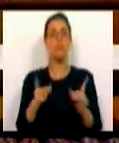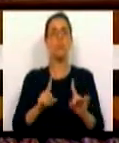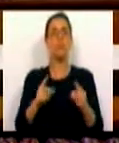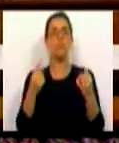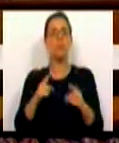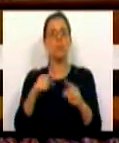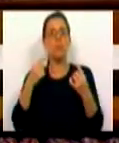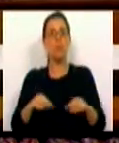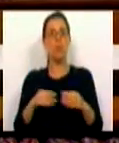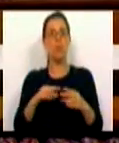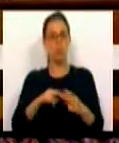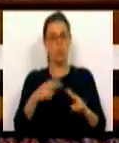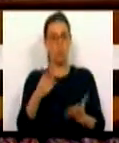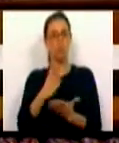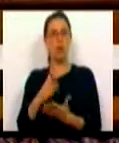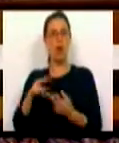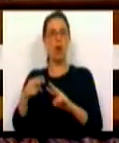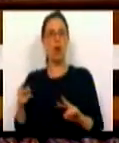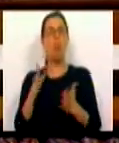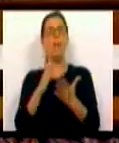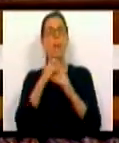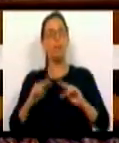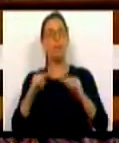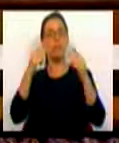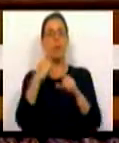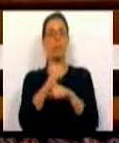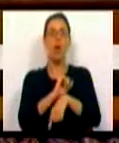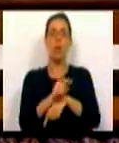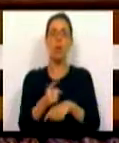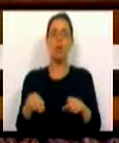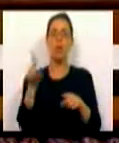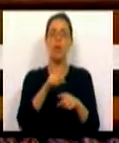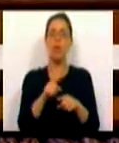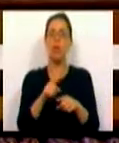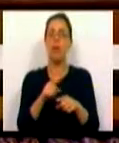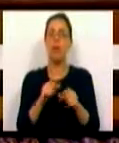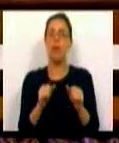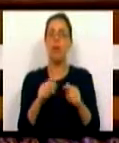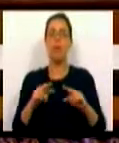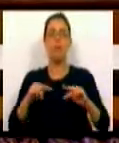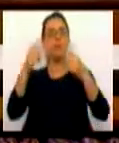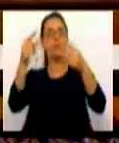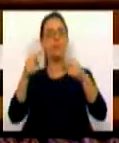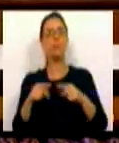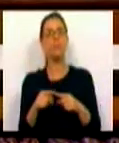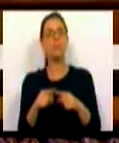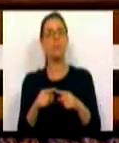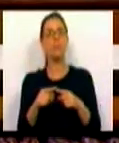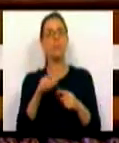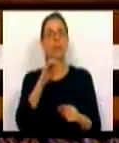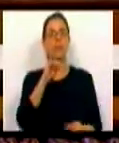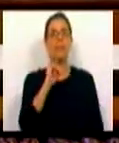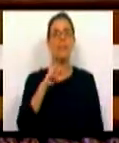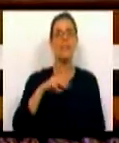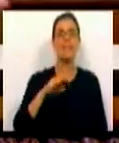fiquem sediados ao nível municipal, mas que possam subir para o nível imediatamente acima, o estime.